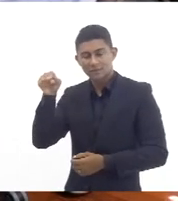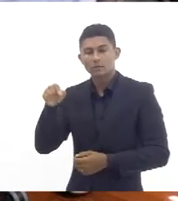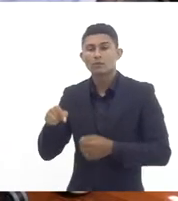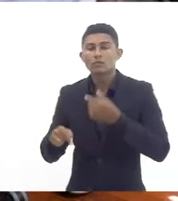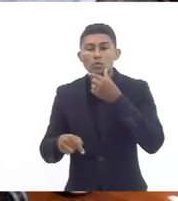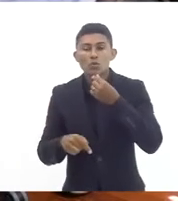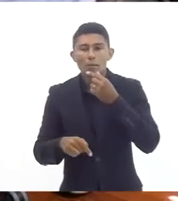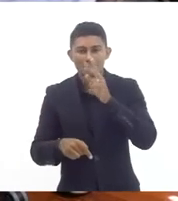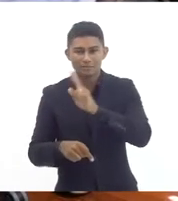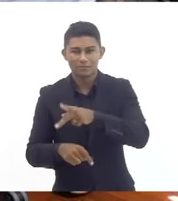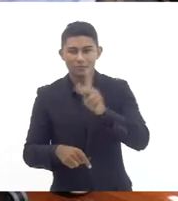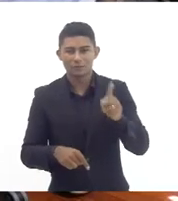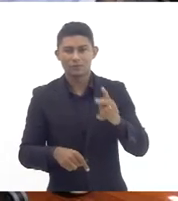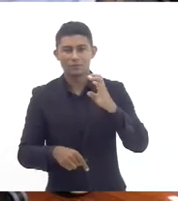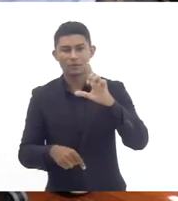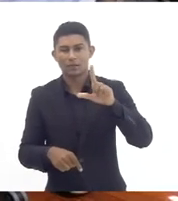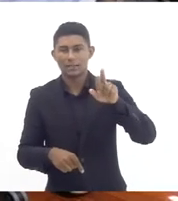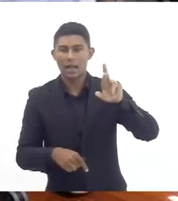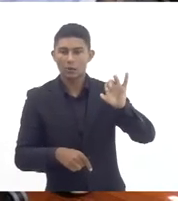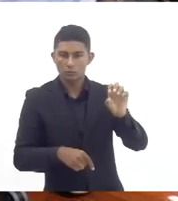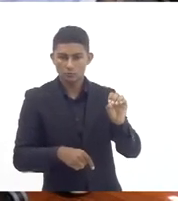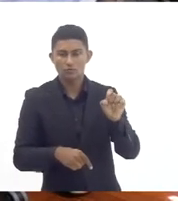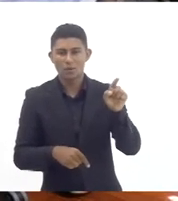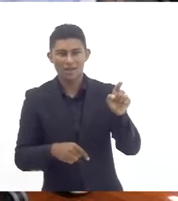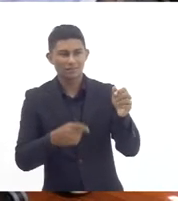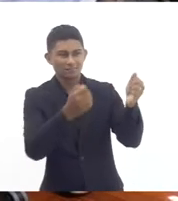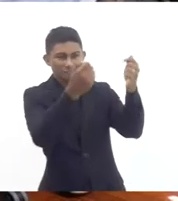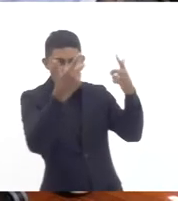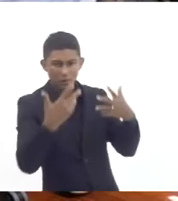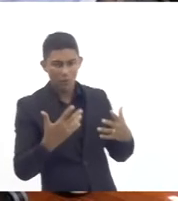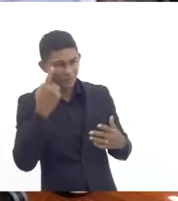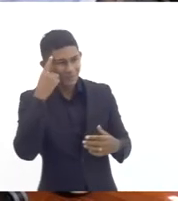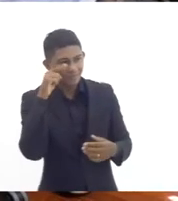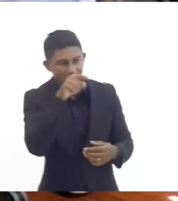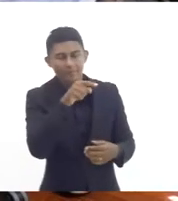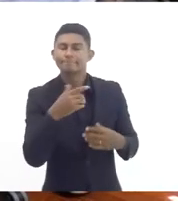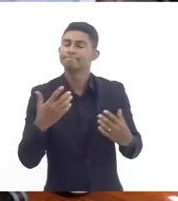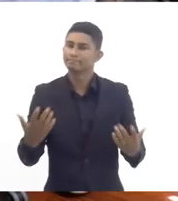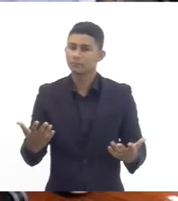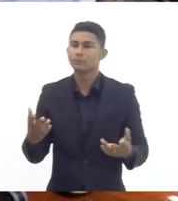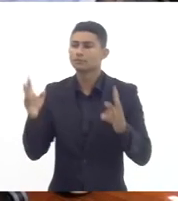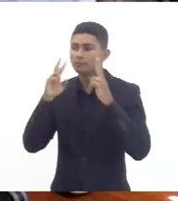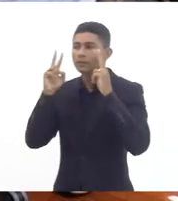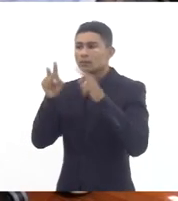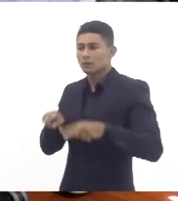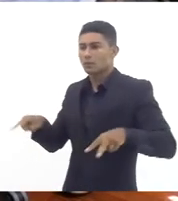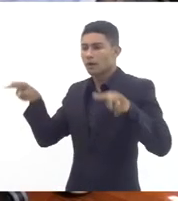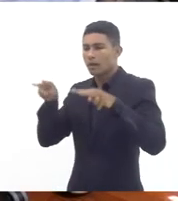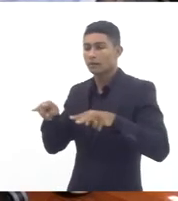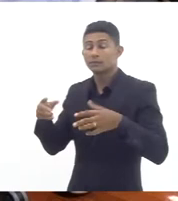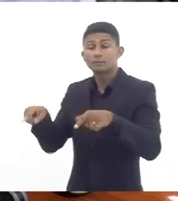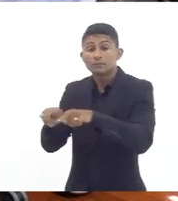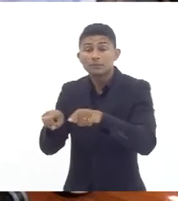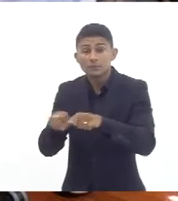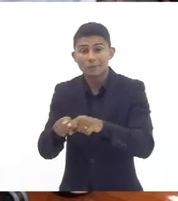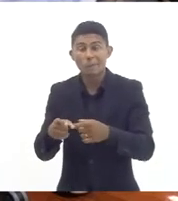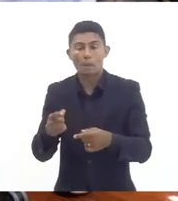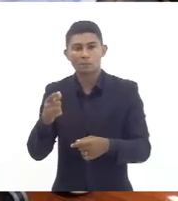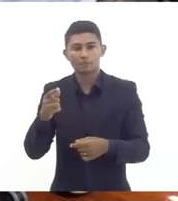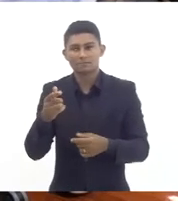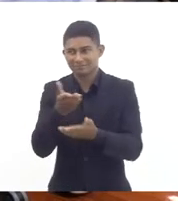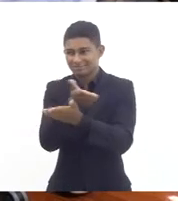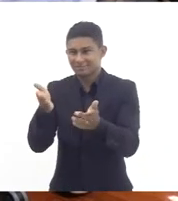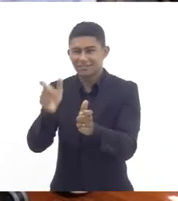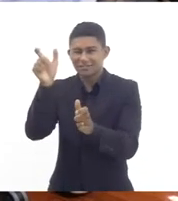apresentou aqui e não deixar de olhar também para os profissionais de educação